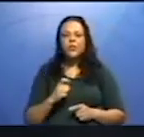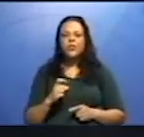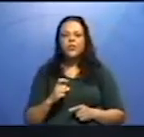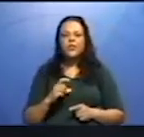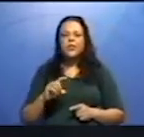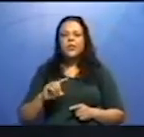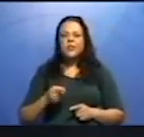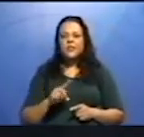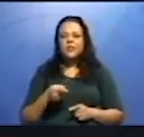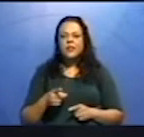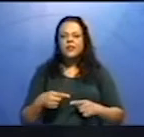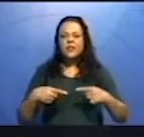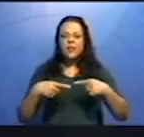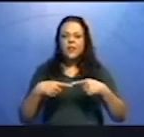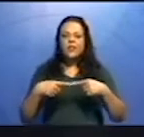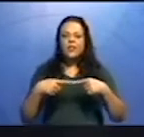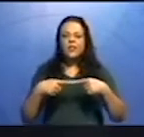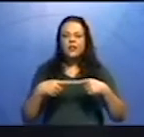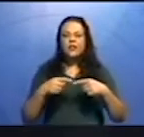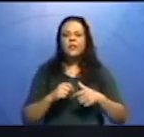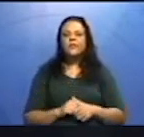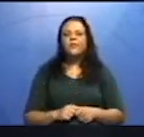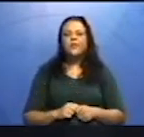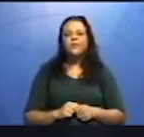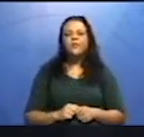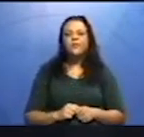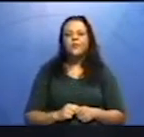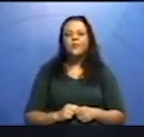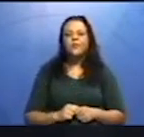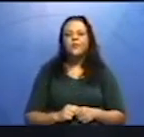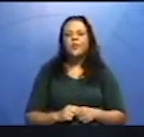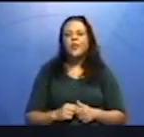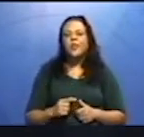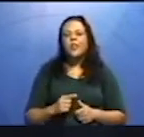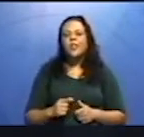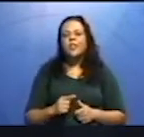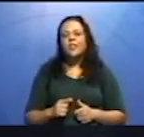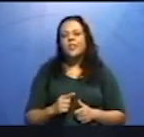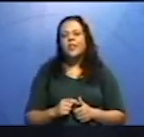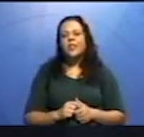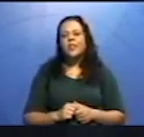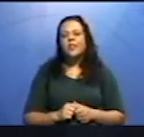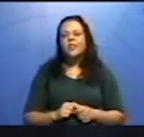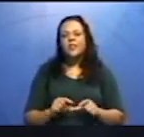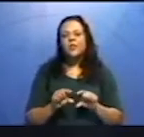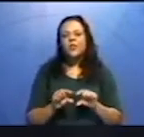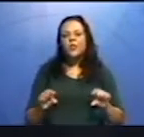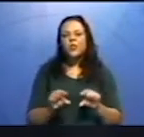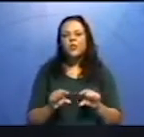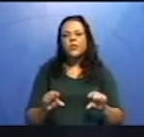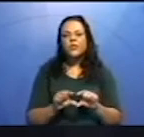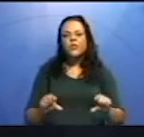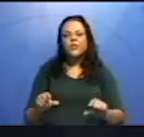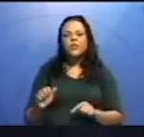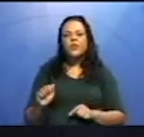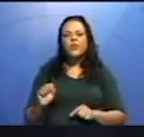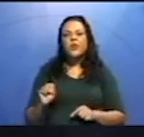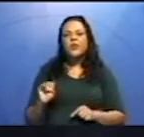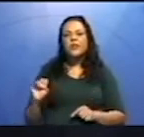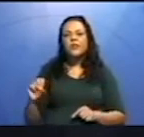quer dizer sem. Bem, as orações assindéticas, portanto, assindéticas,